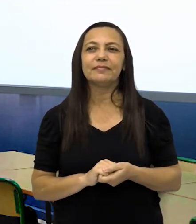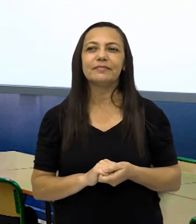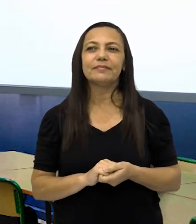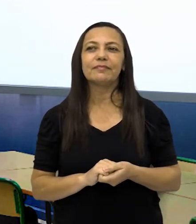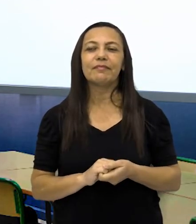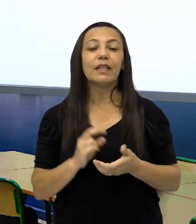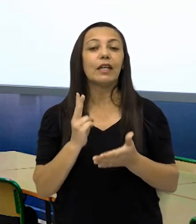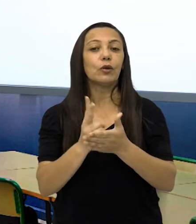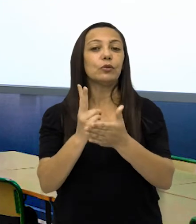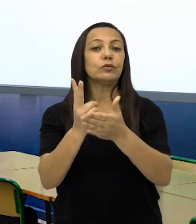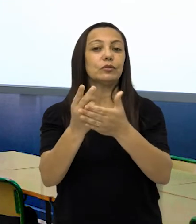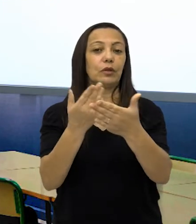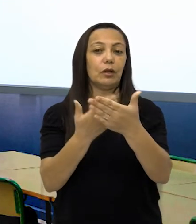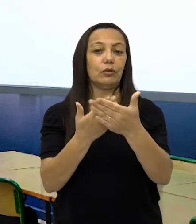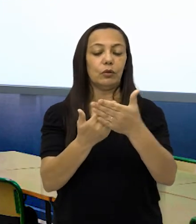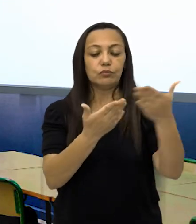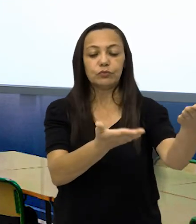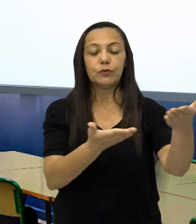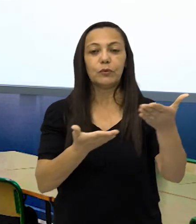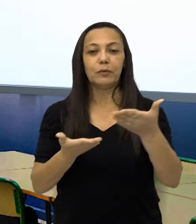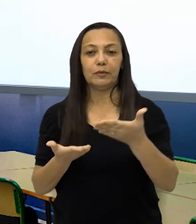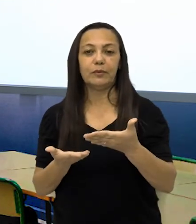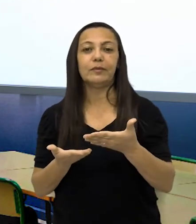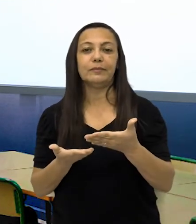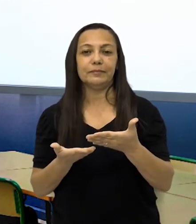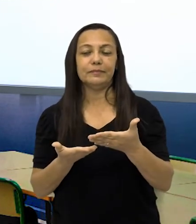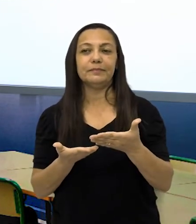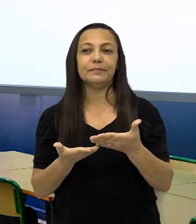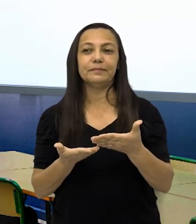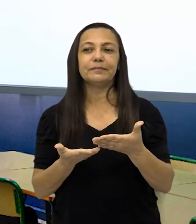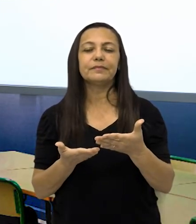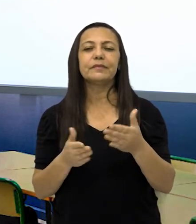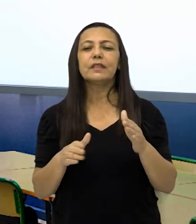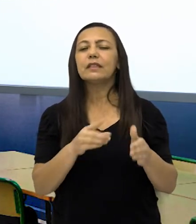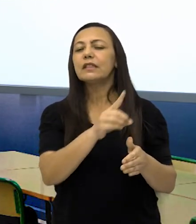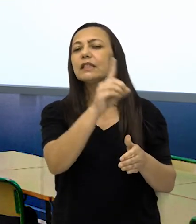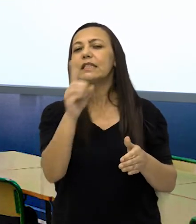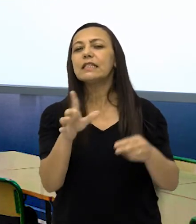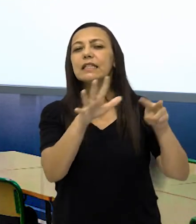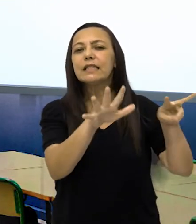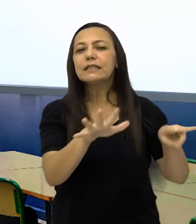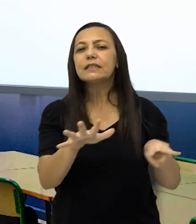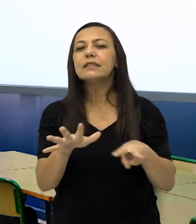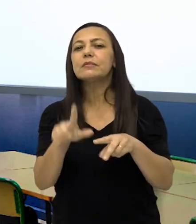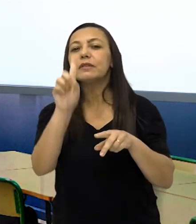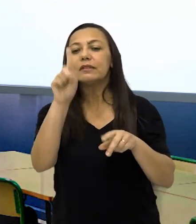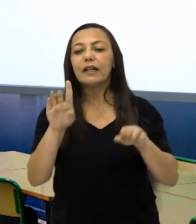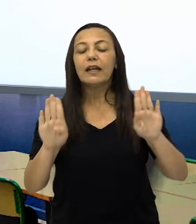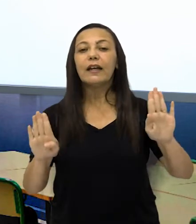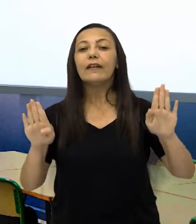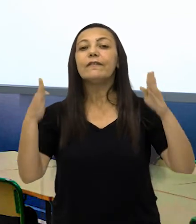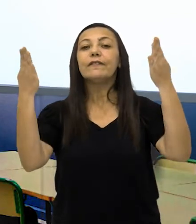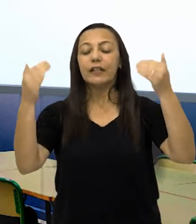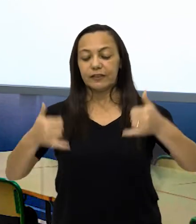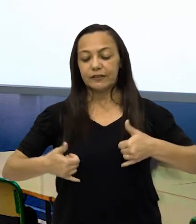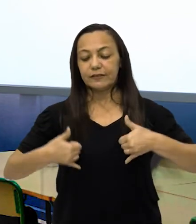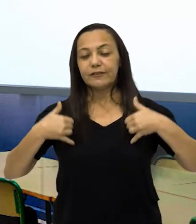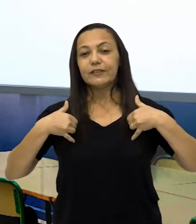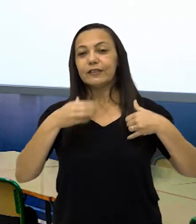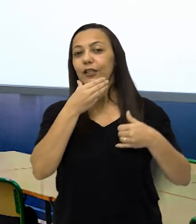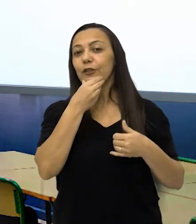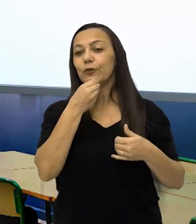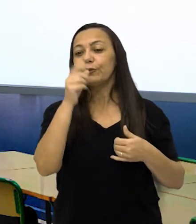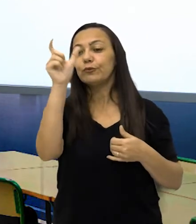Continuando ainda com o convite. Vamos lá. Em que dia da semana será a festa de aniversário de